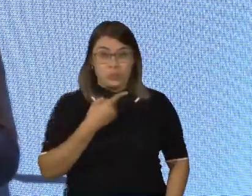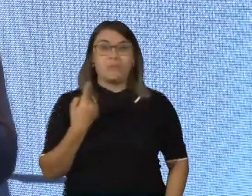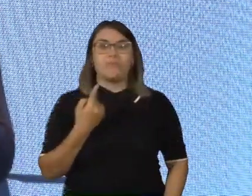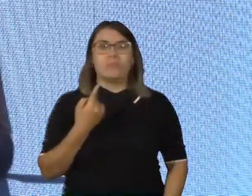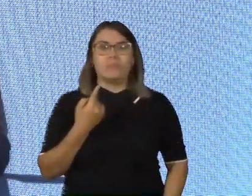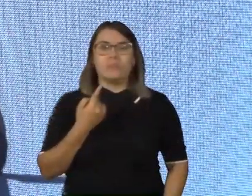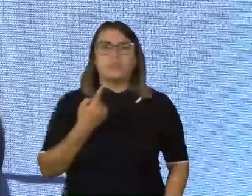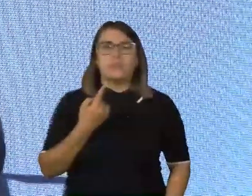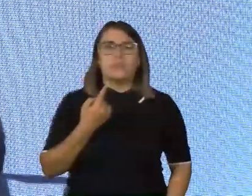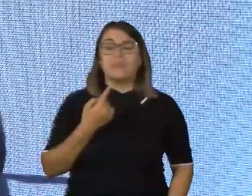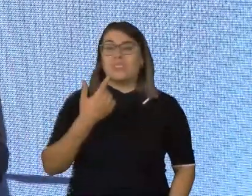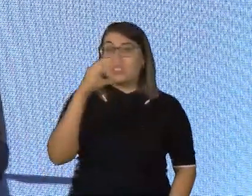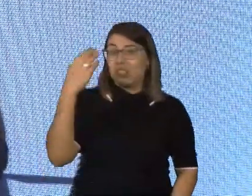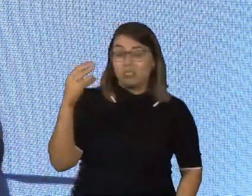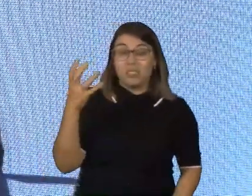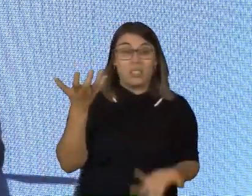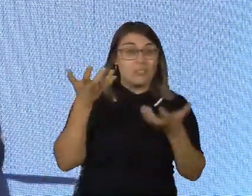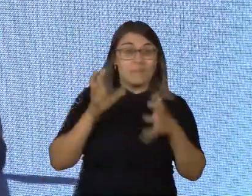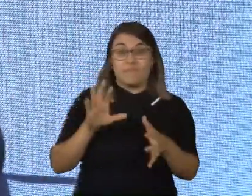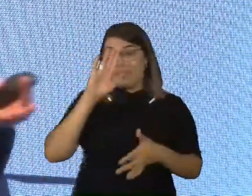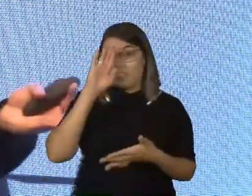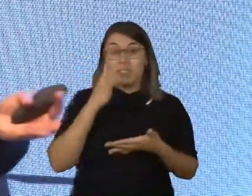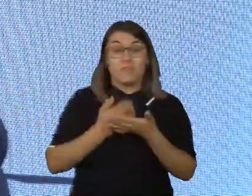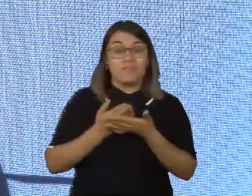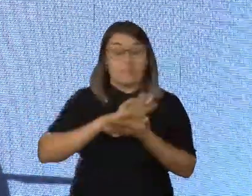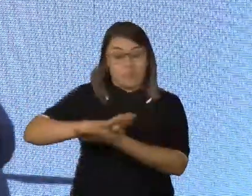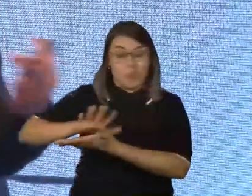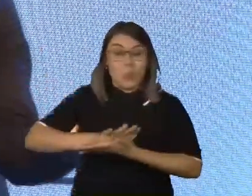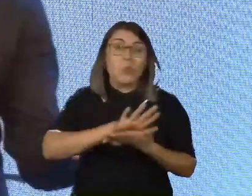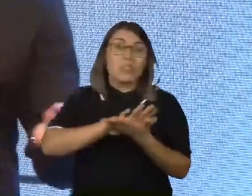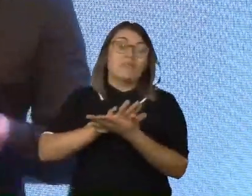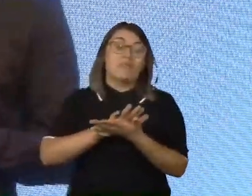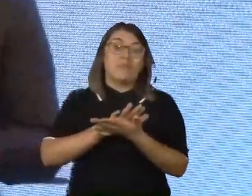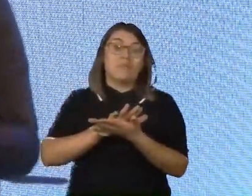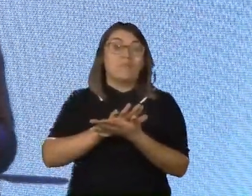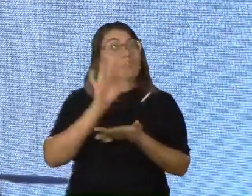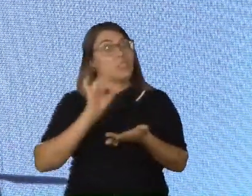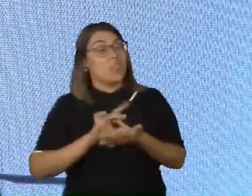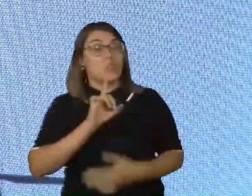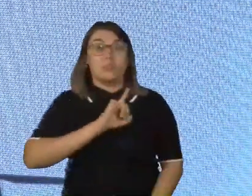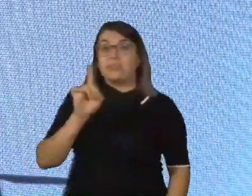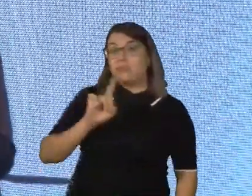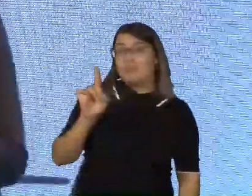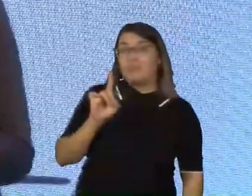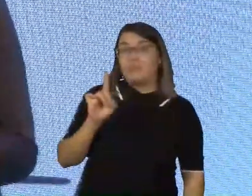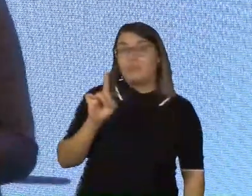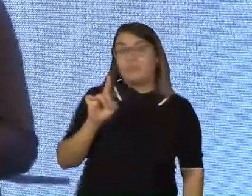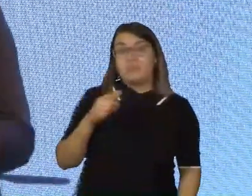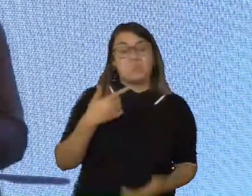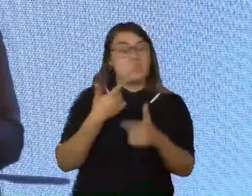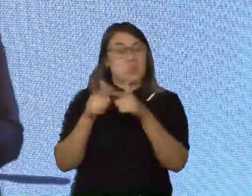Nem os cientistas conseguiram comprovar ainda que o preconceito, se o preconceito é inerente ou não. Mas não importa a resposta.